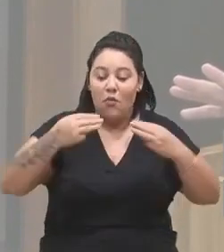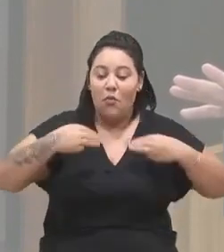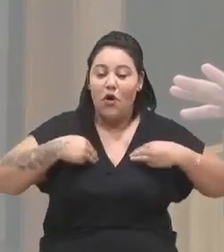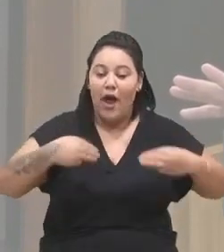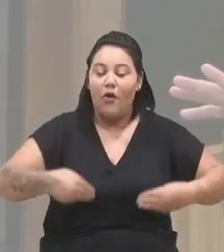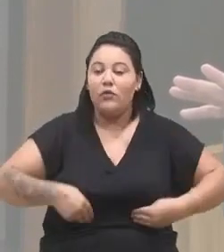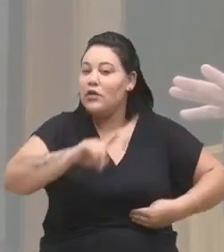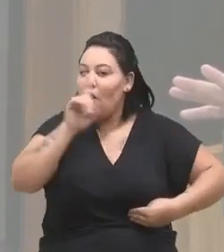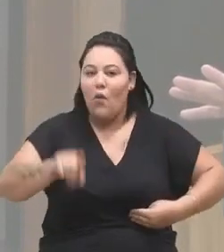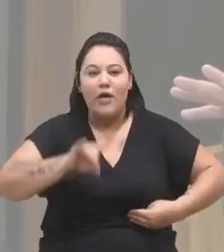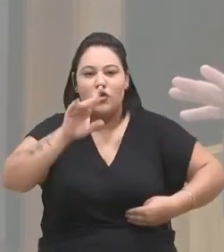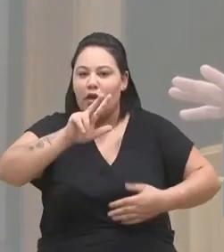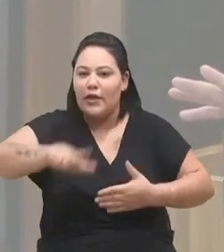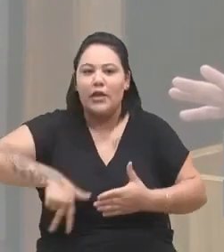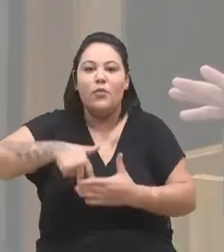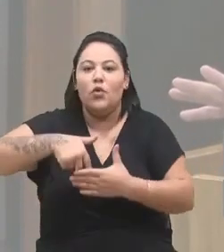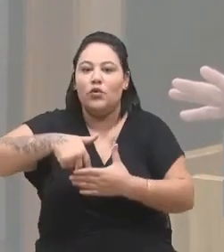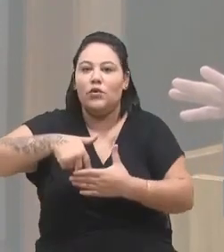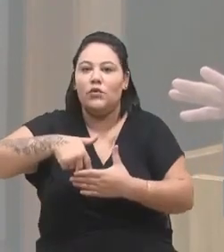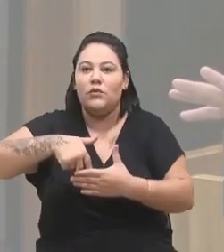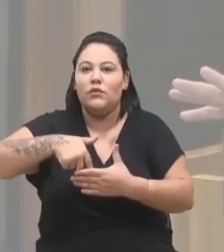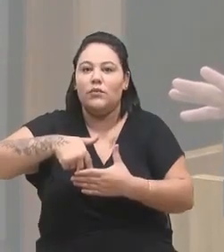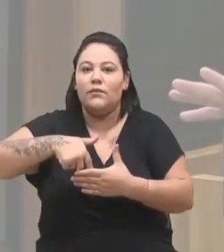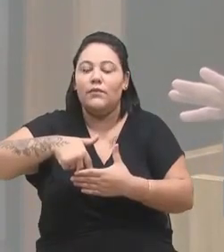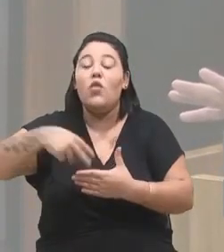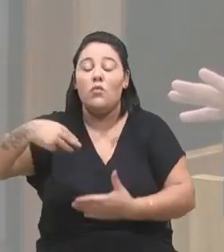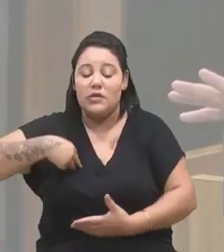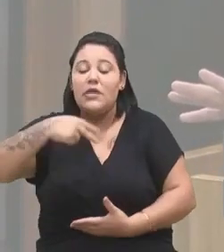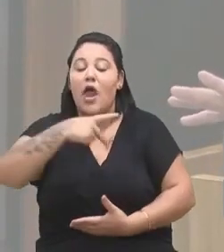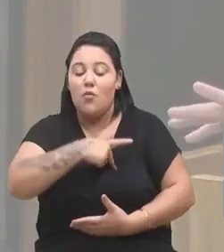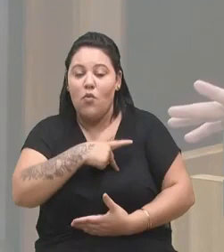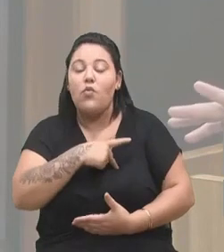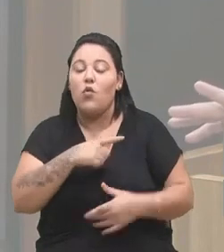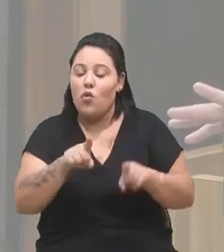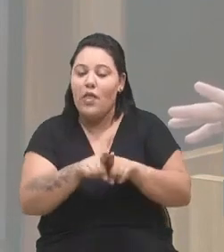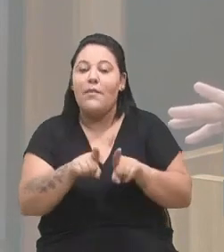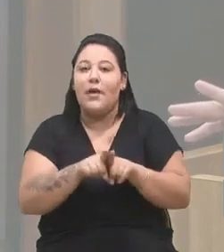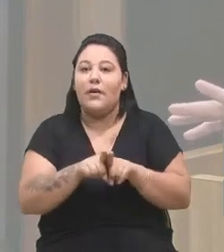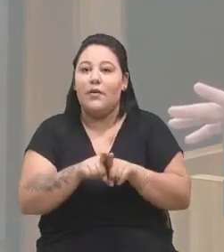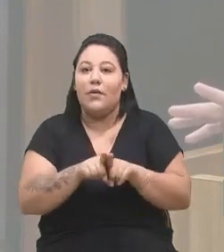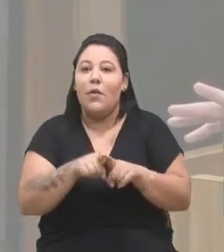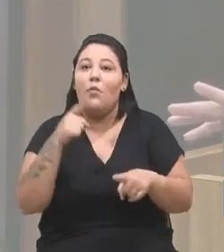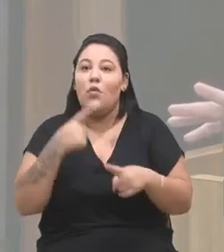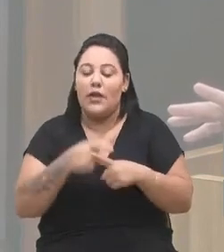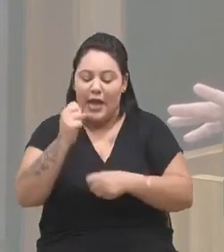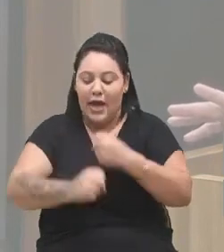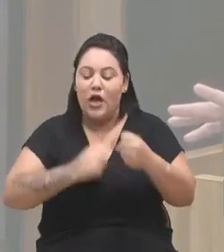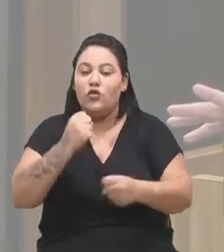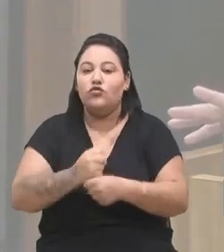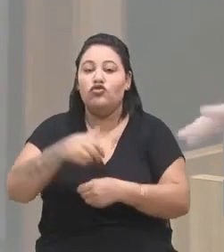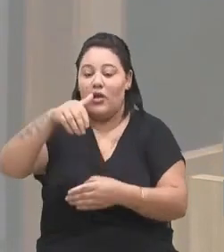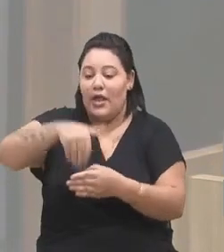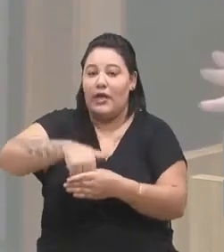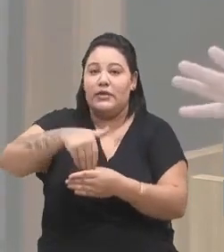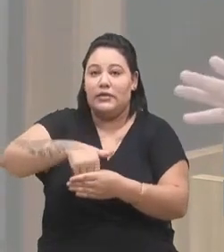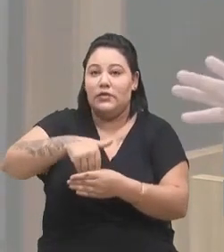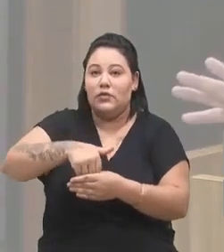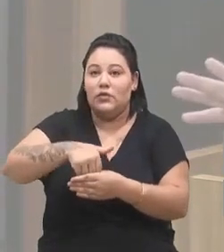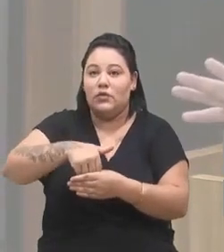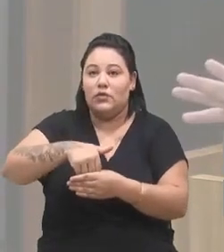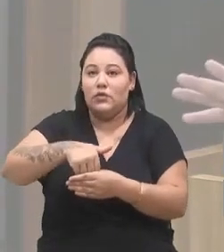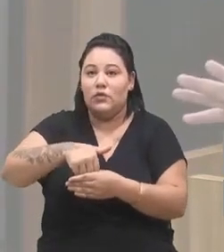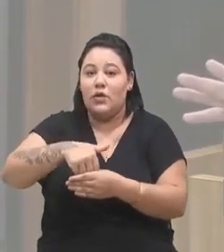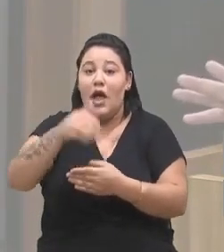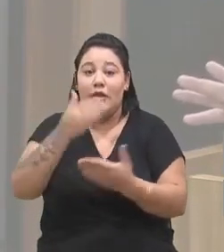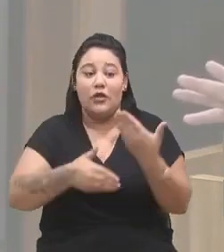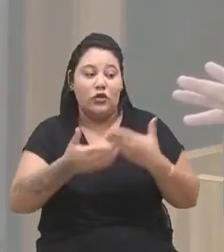Scalco, que a gente vai vir, vai ser no Ministério Público também. Porque ano eleitoral, está todo mundo,